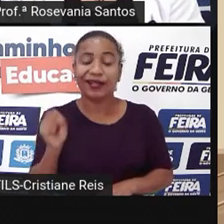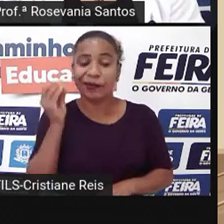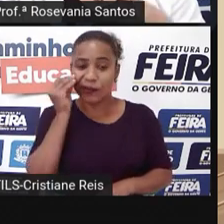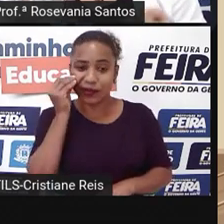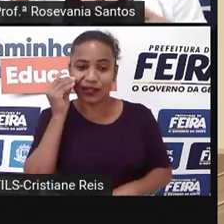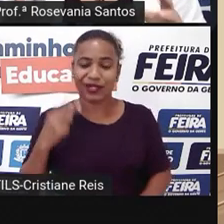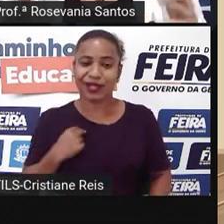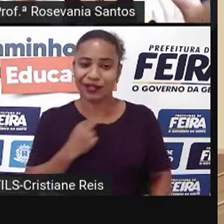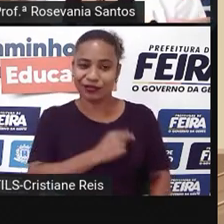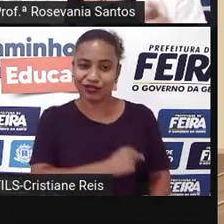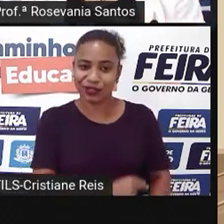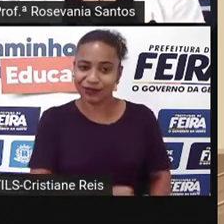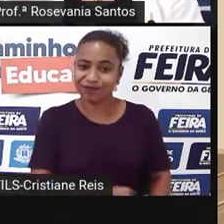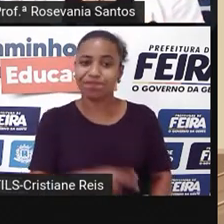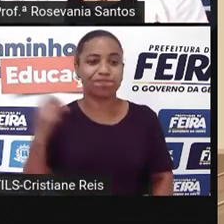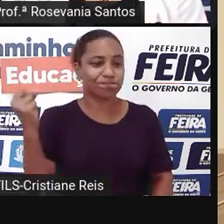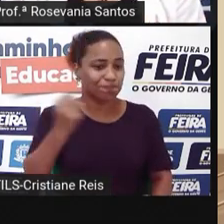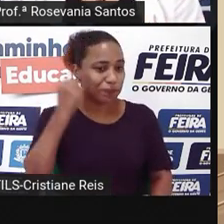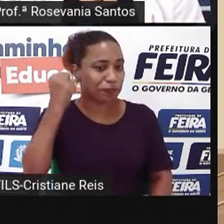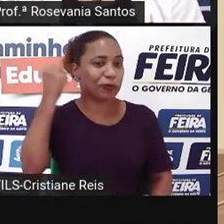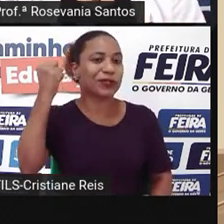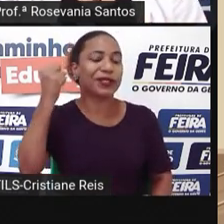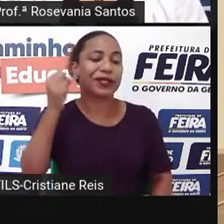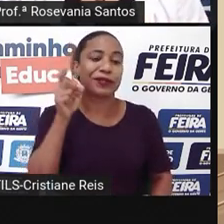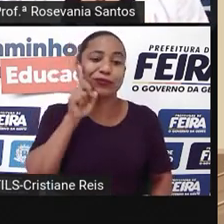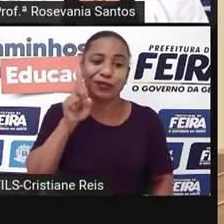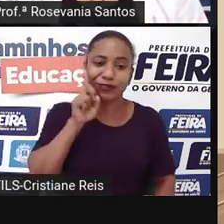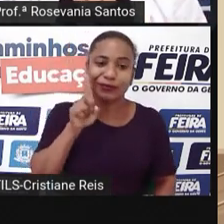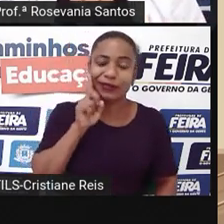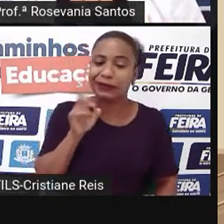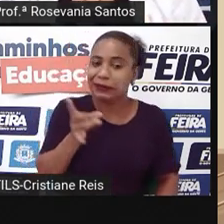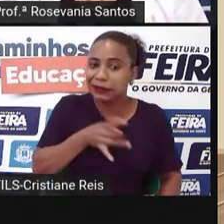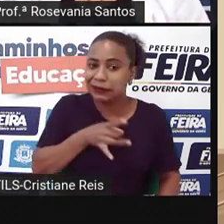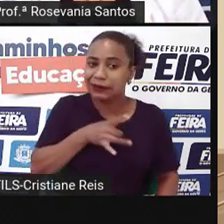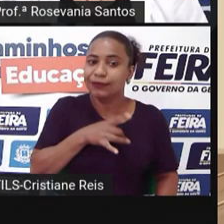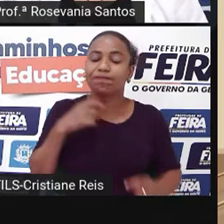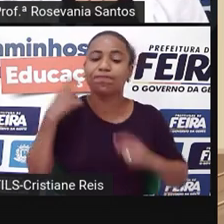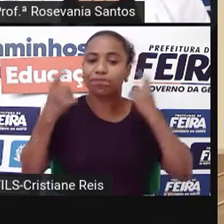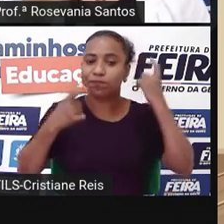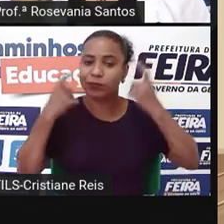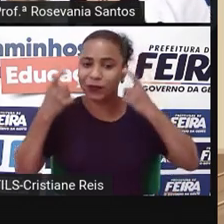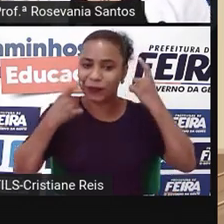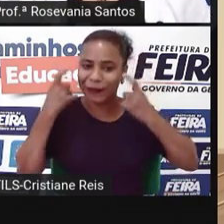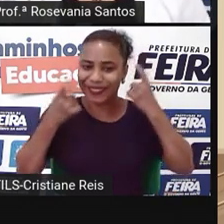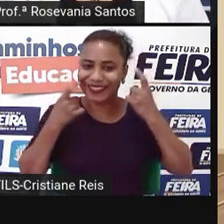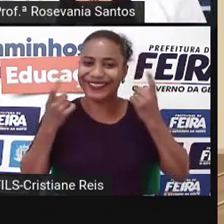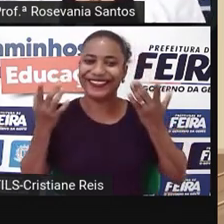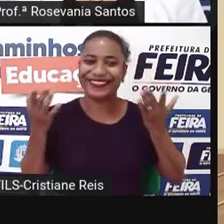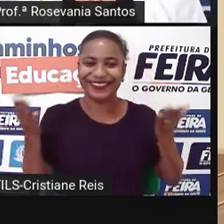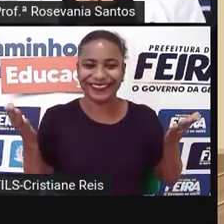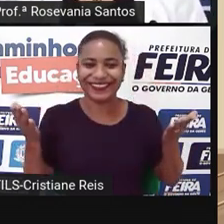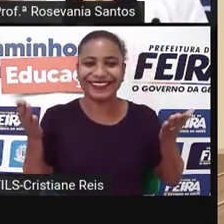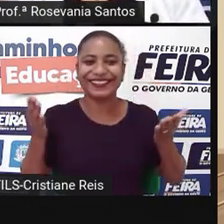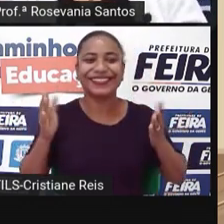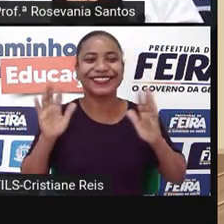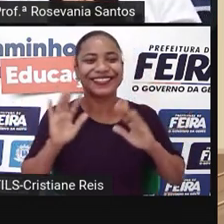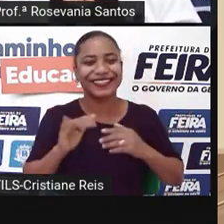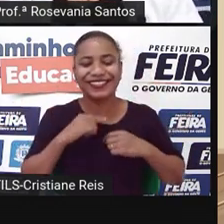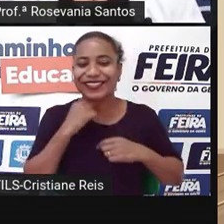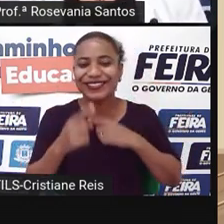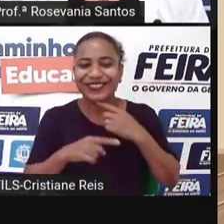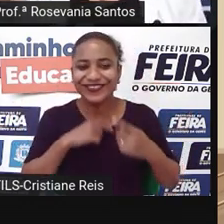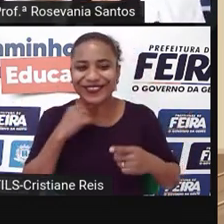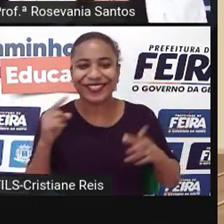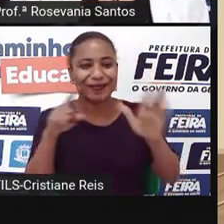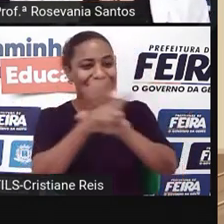acho que talvez seja o maior medo dos Estados Unidos a formação dessa organização aí. Qualquer dúvida, pergunta para a